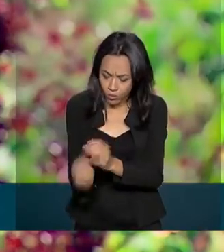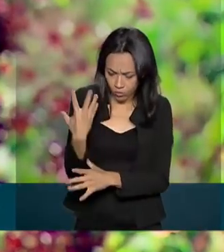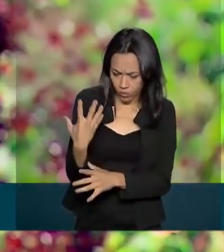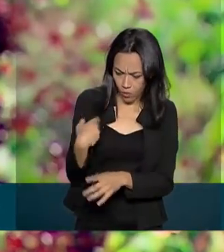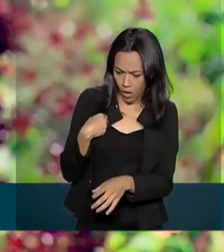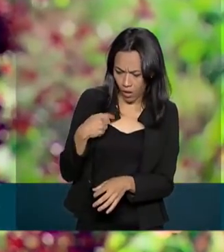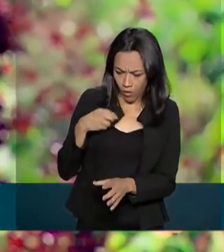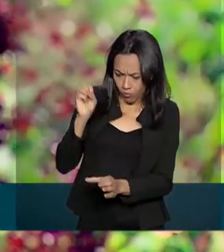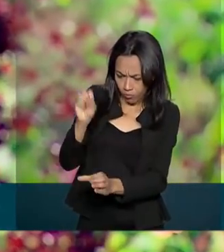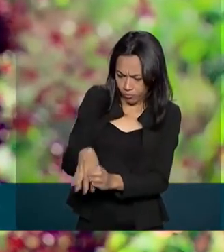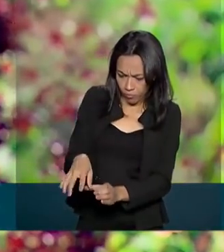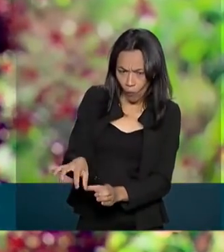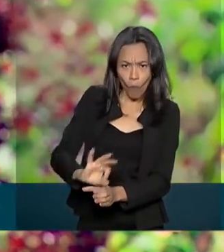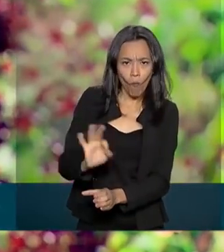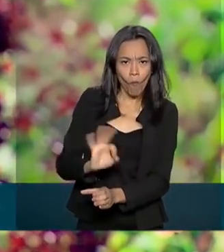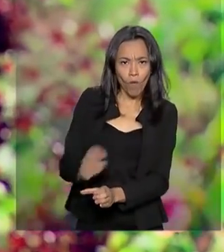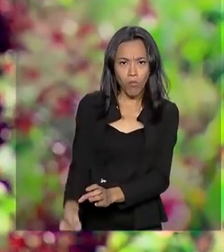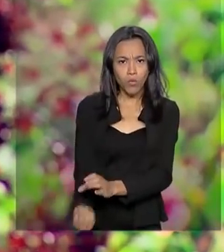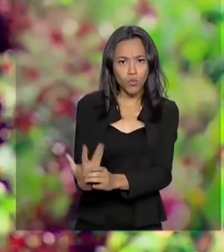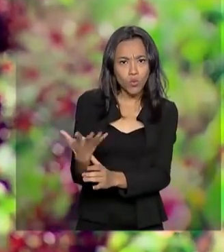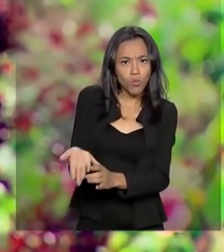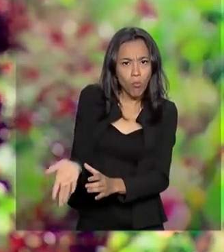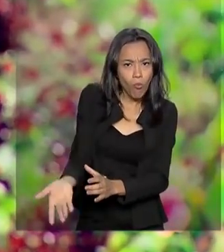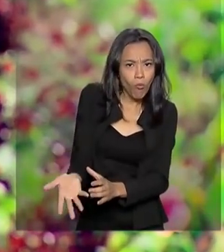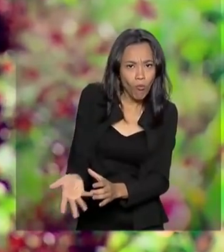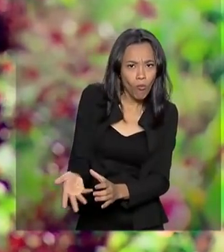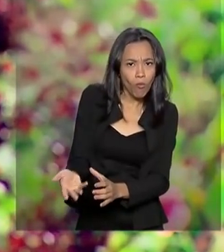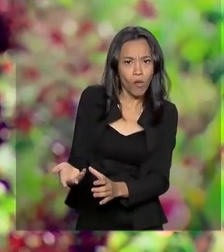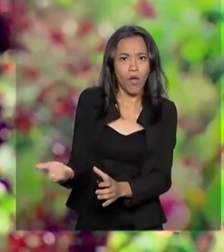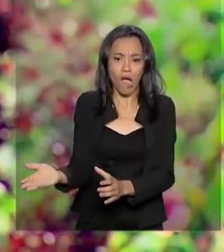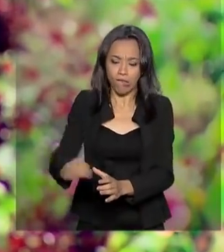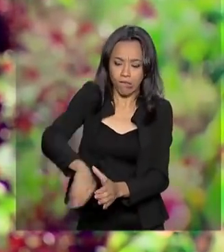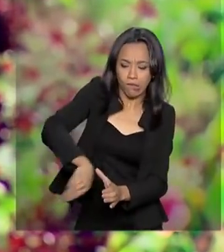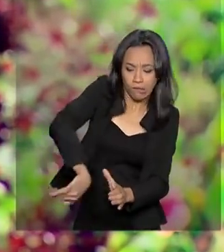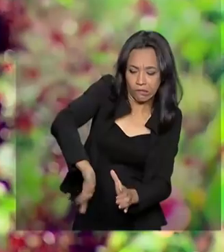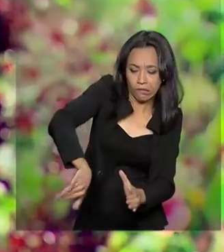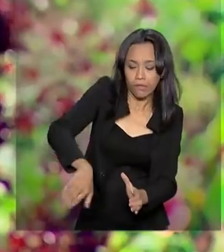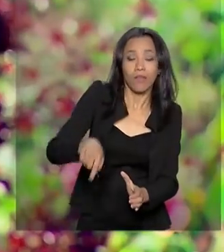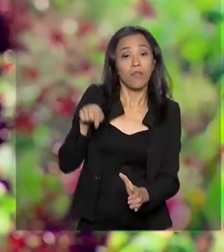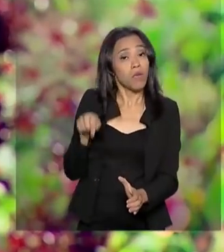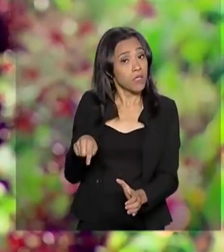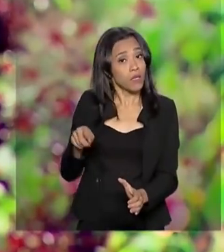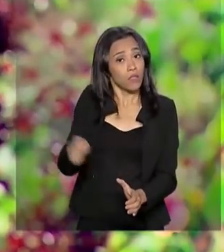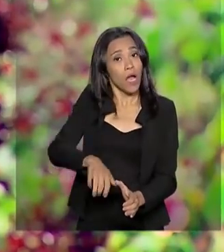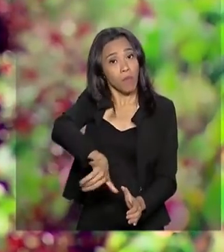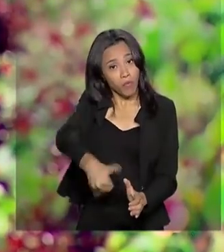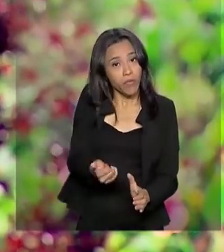não são, elas são, pelo contrário, são umas plantas companheiras, às vezes, termos